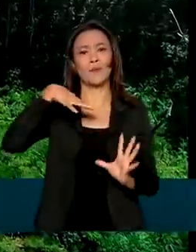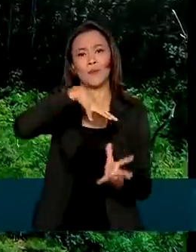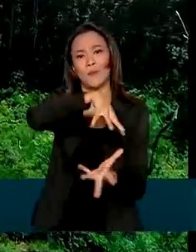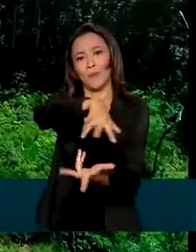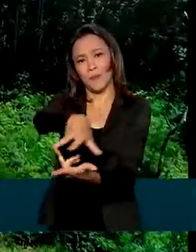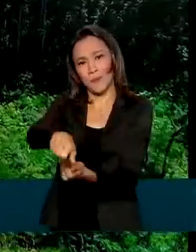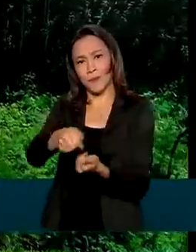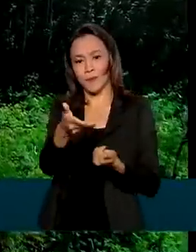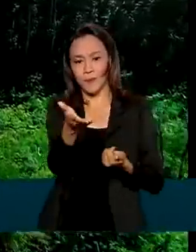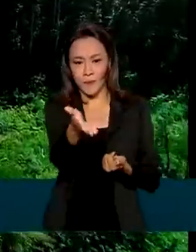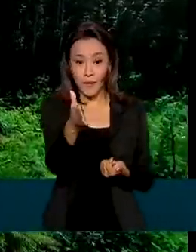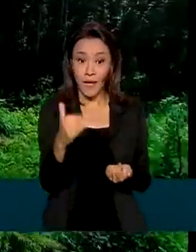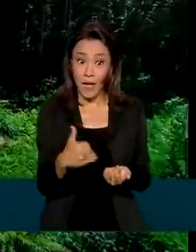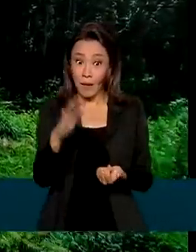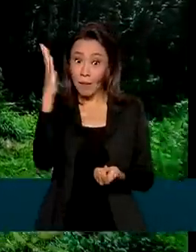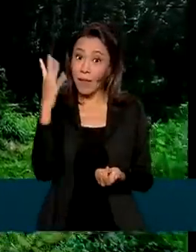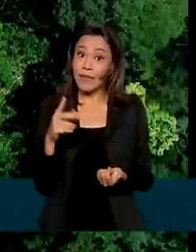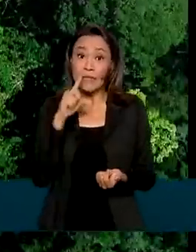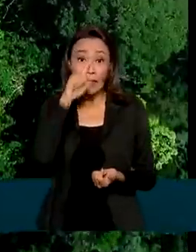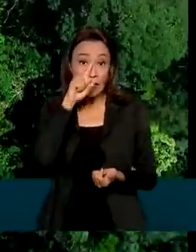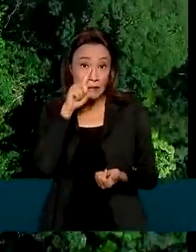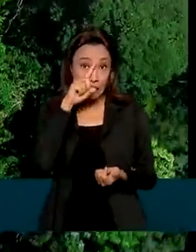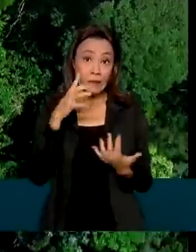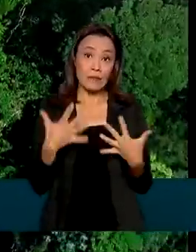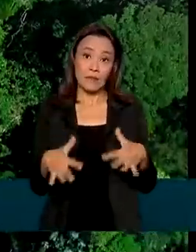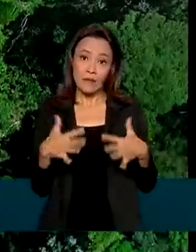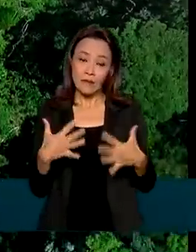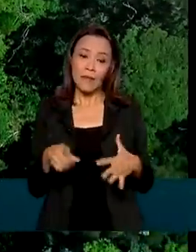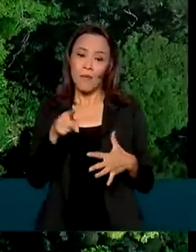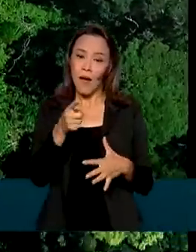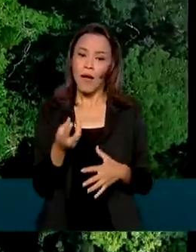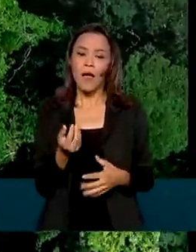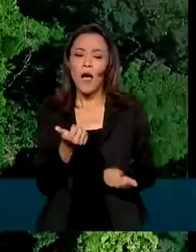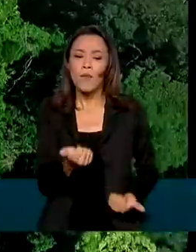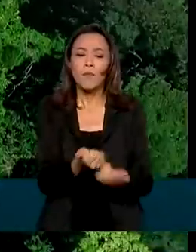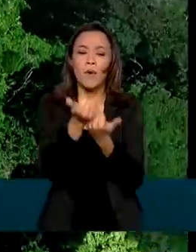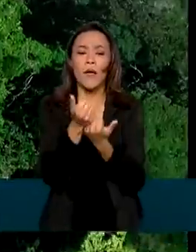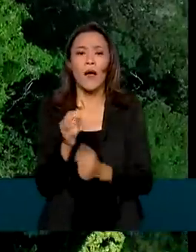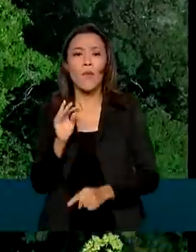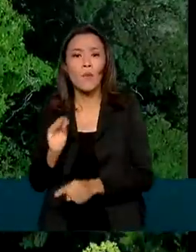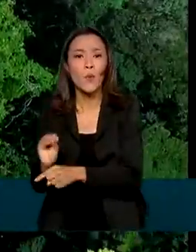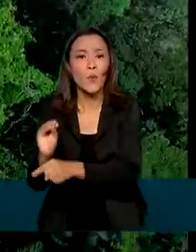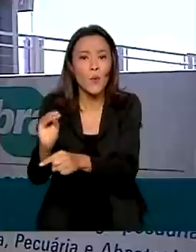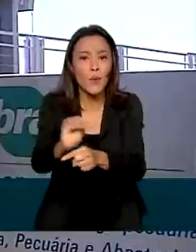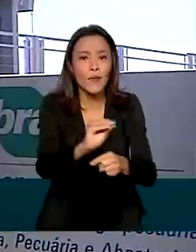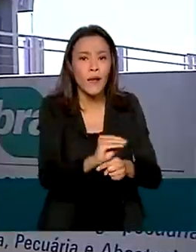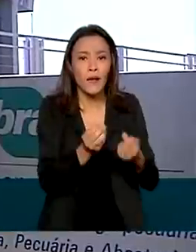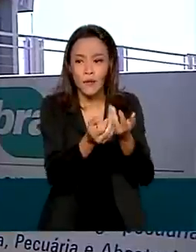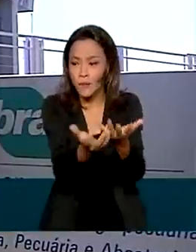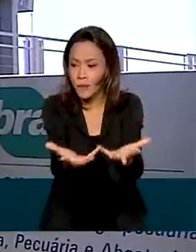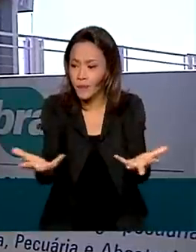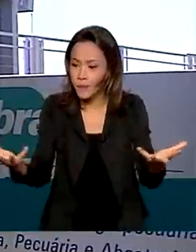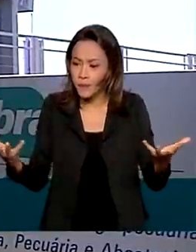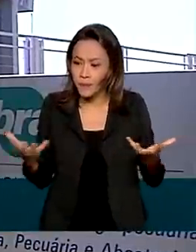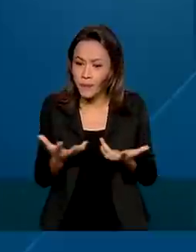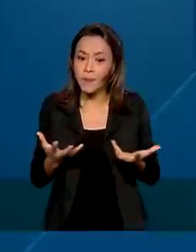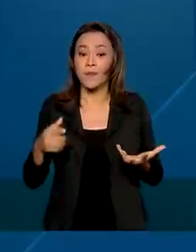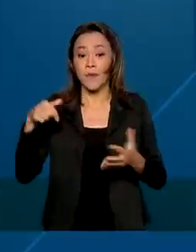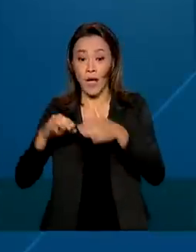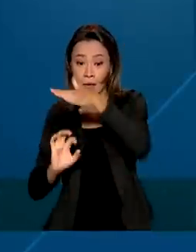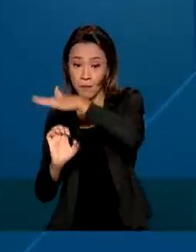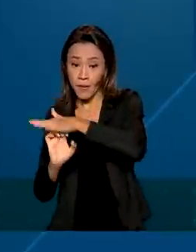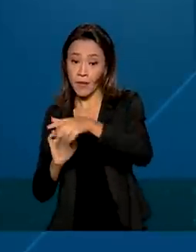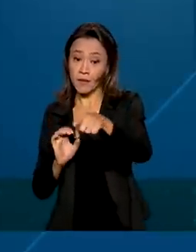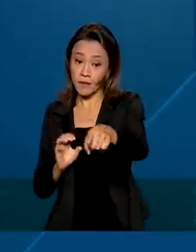também é a mais ameaçada. Para auxiliar no reflorestamento e na preservação do bioma, a Embrapa desenvolveu